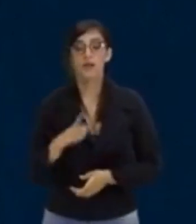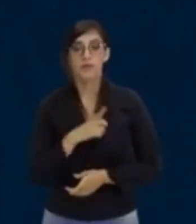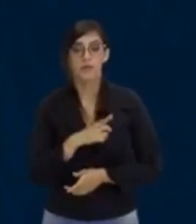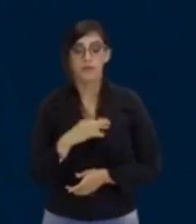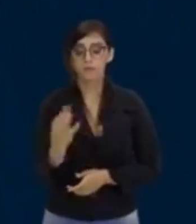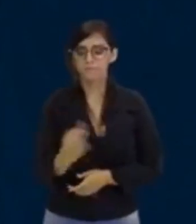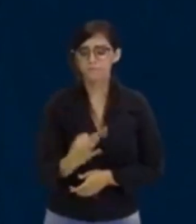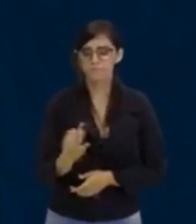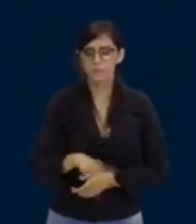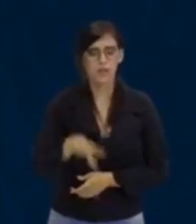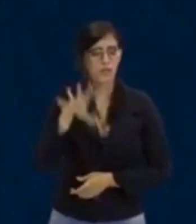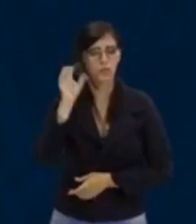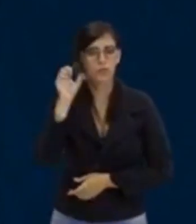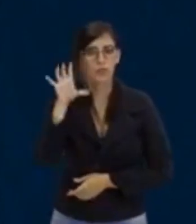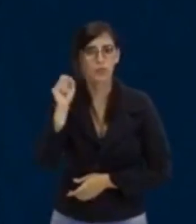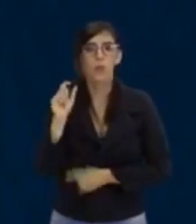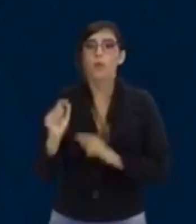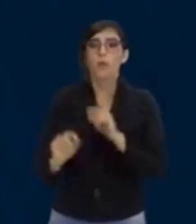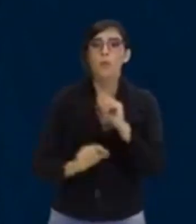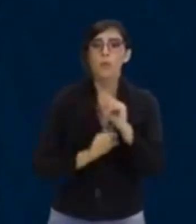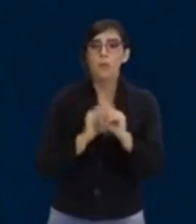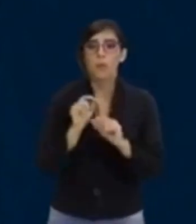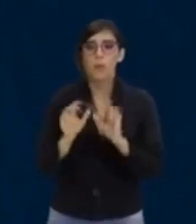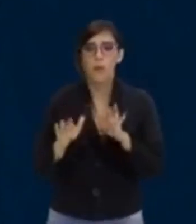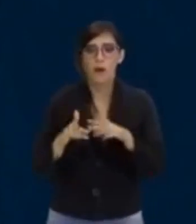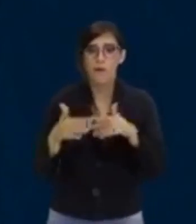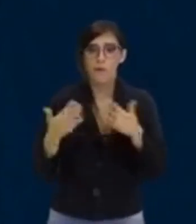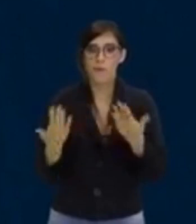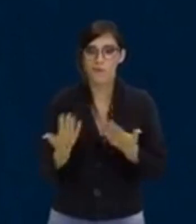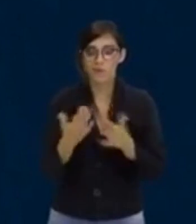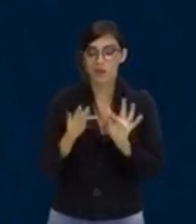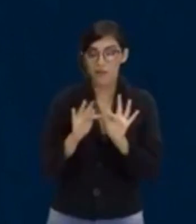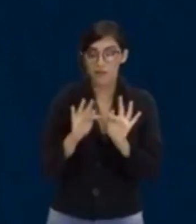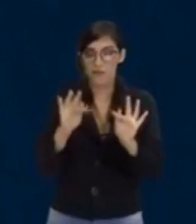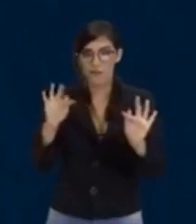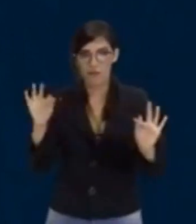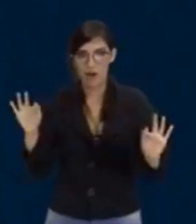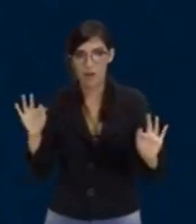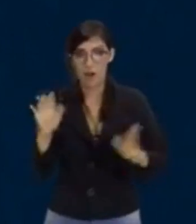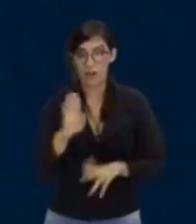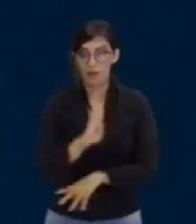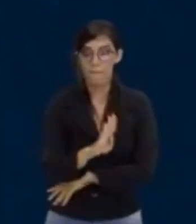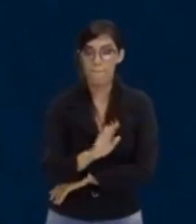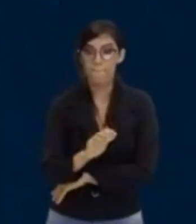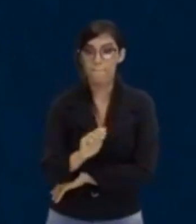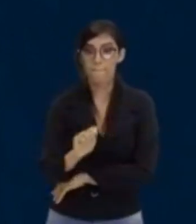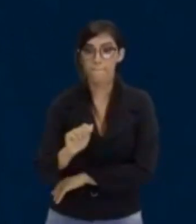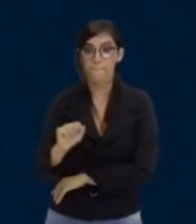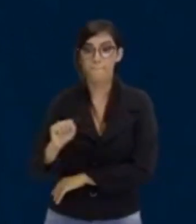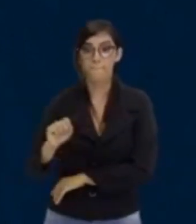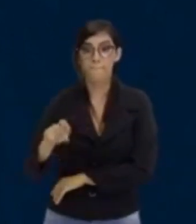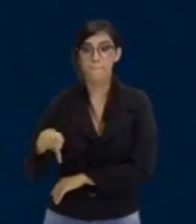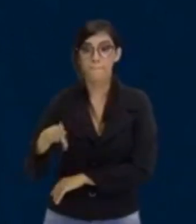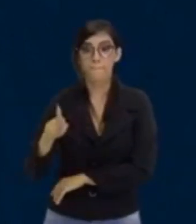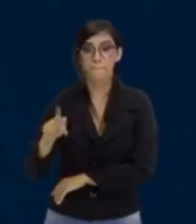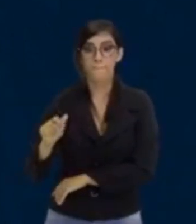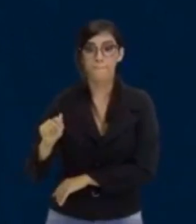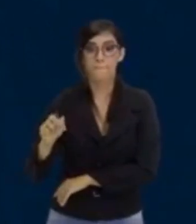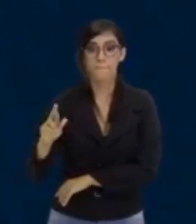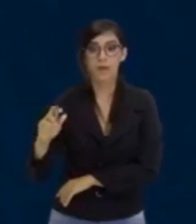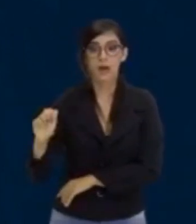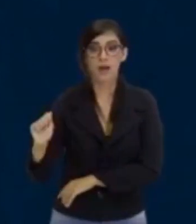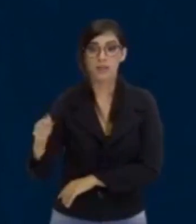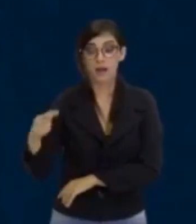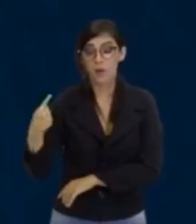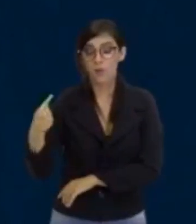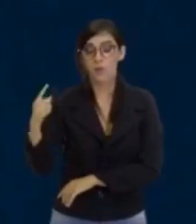momento da tua vida, que é a fórmula de Bhaskara. Essa fórmula é uma outra situação,